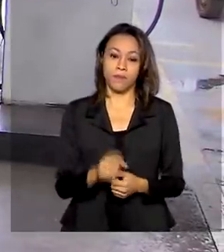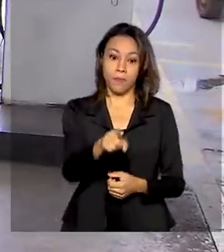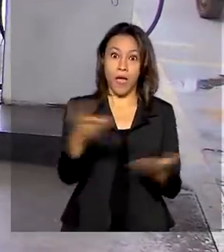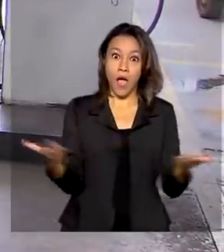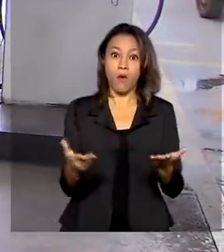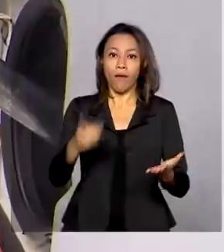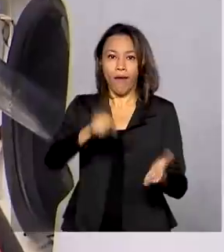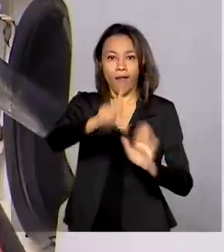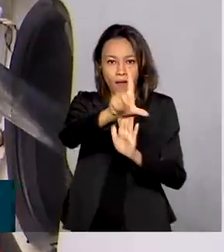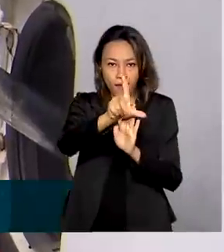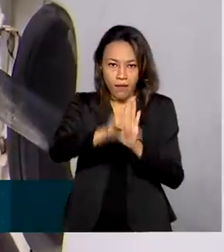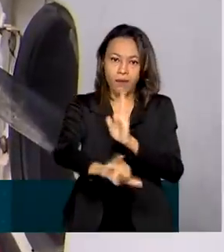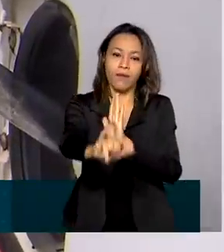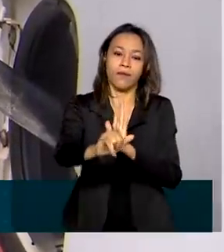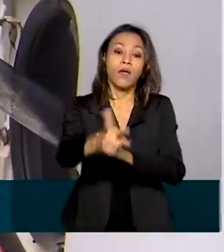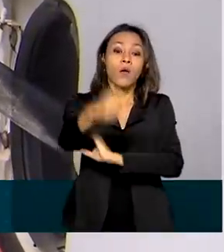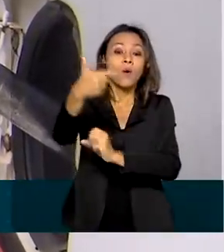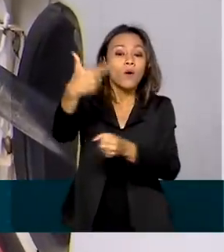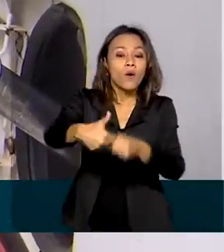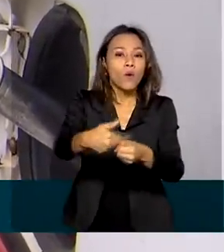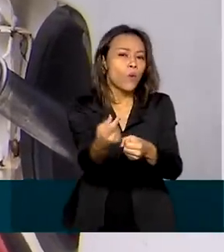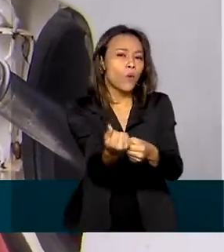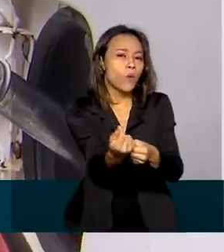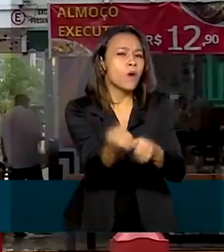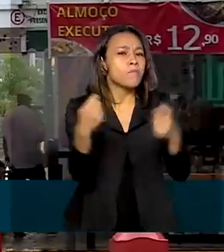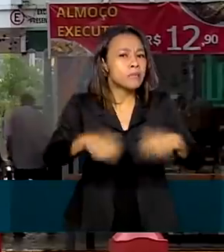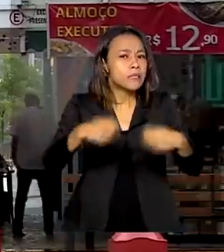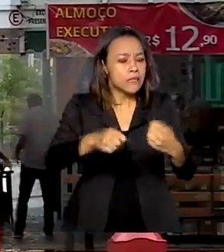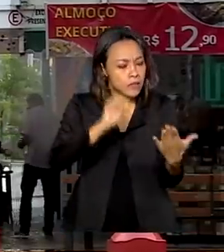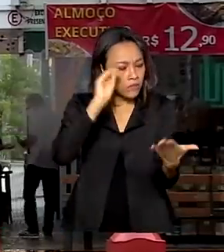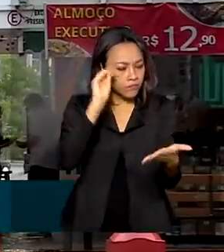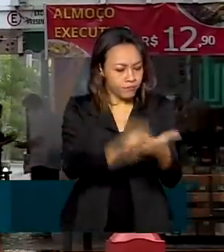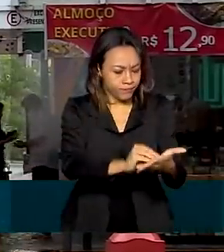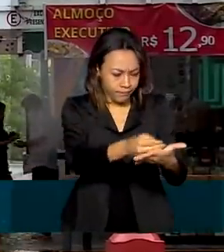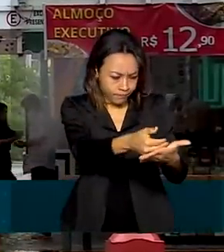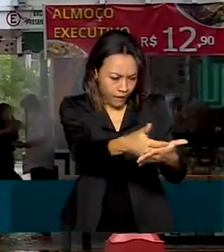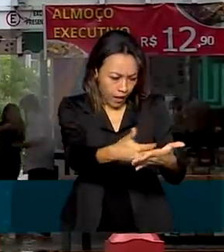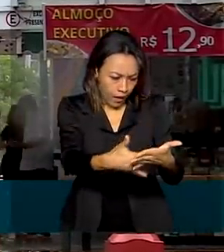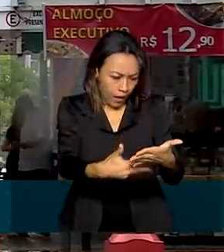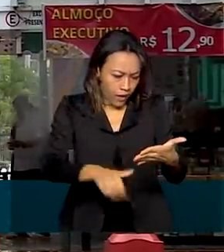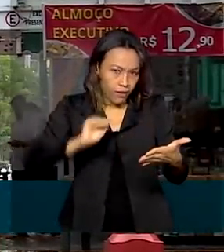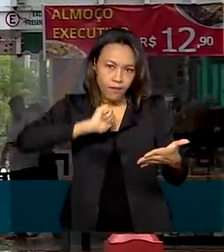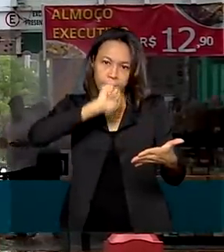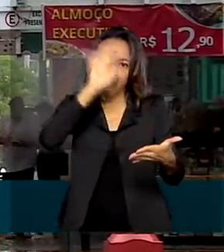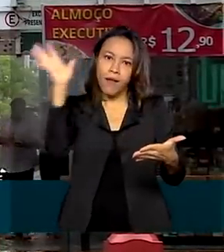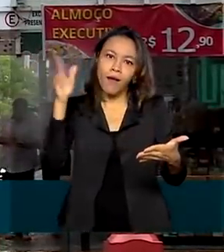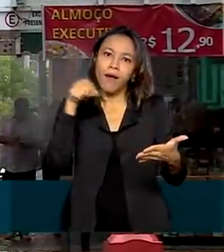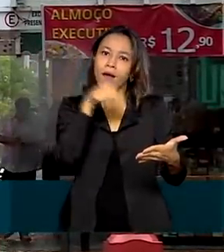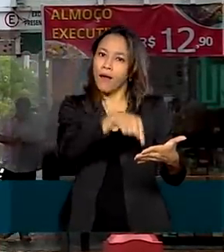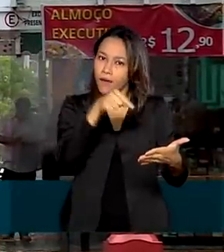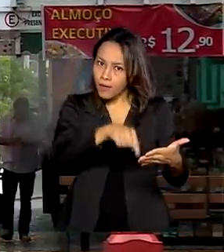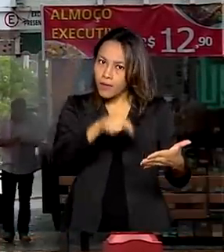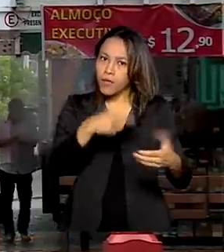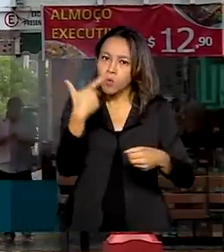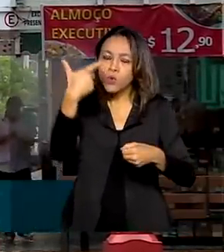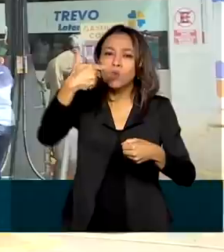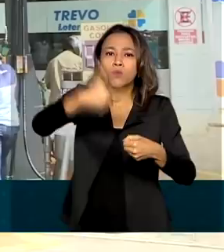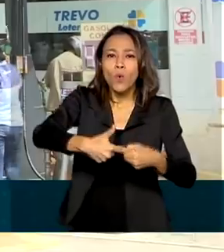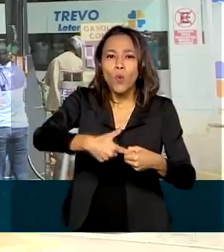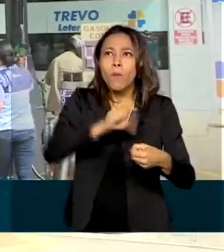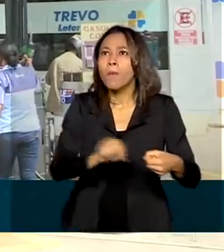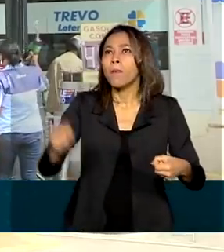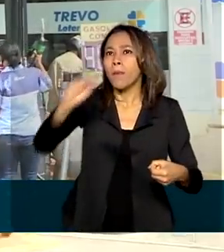é lei. O preço dos combustíveis vai ter que aparecer de forma clara e objetiva nos postos de todo o país.